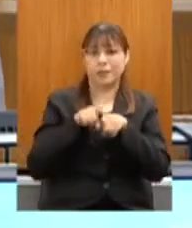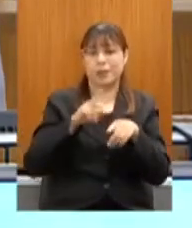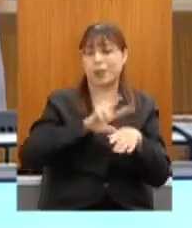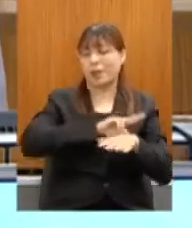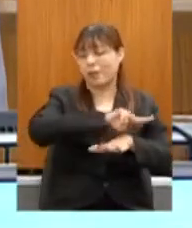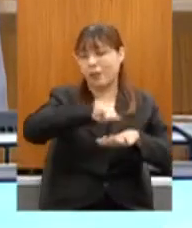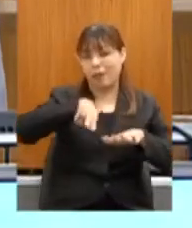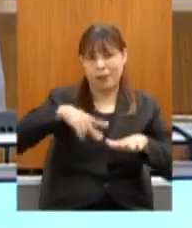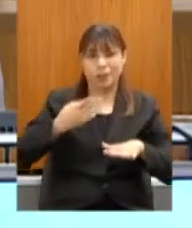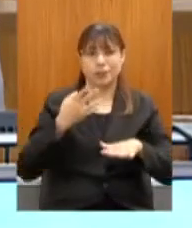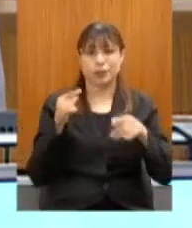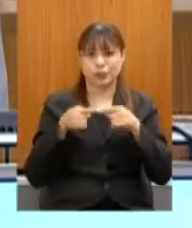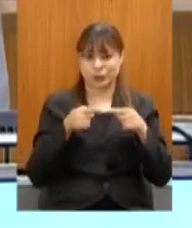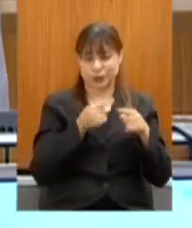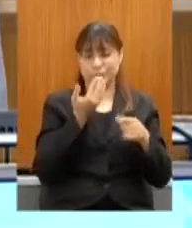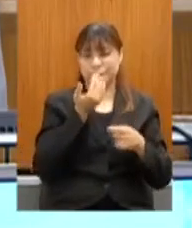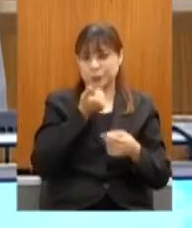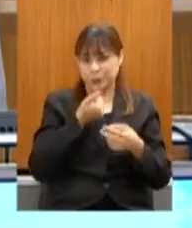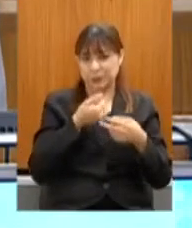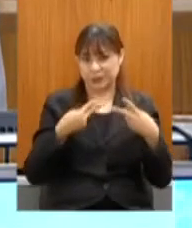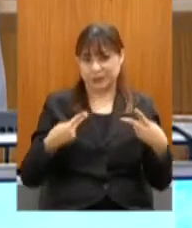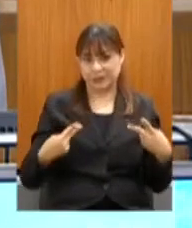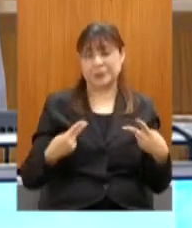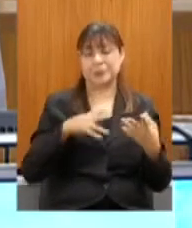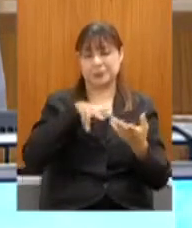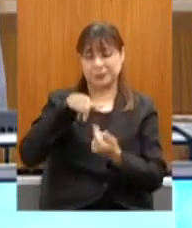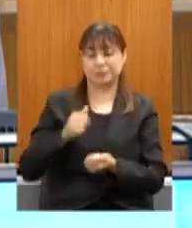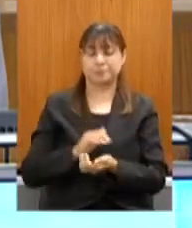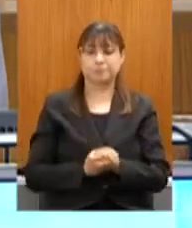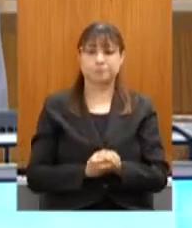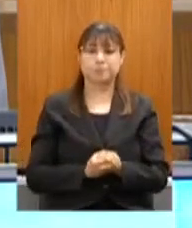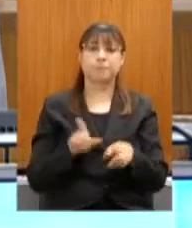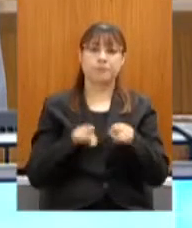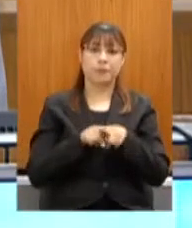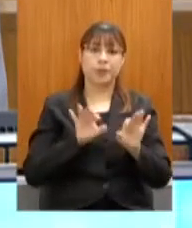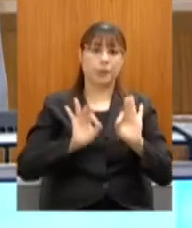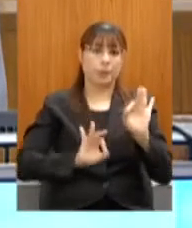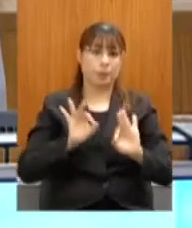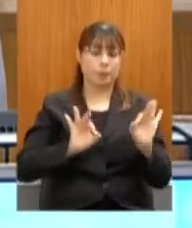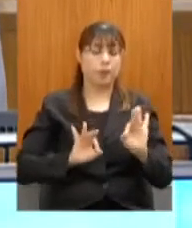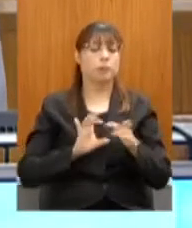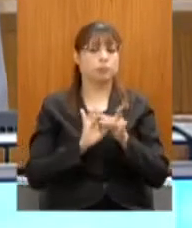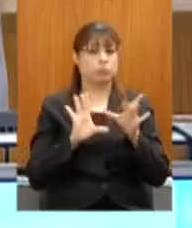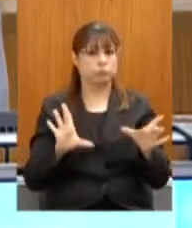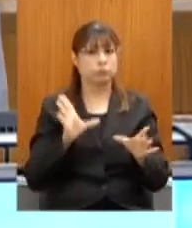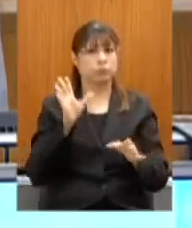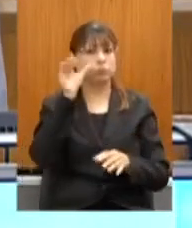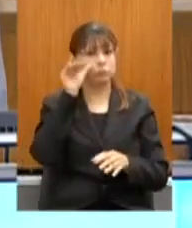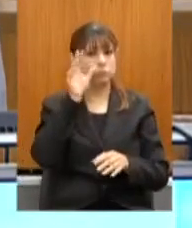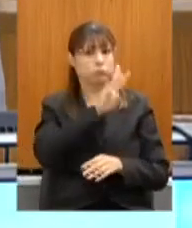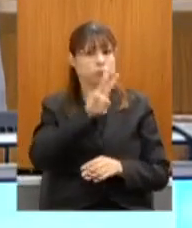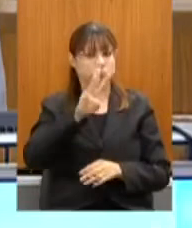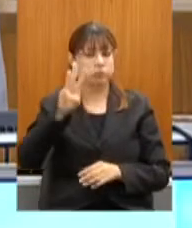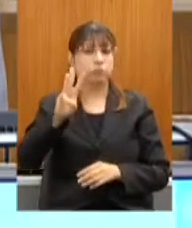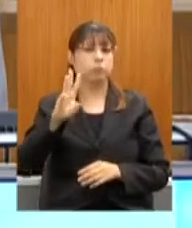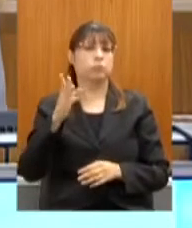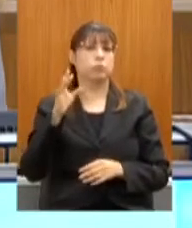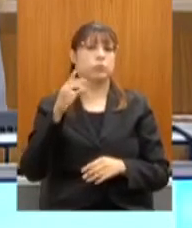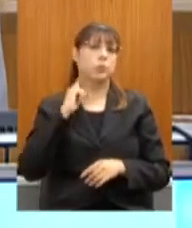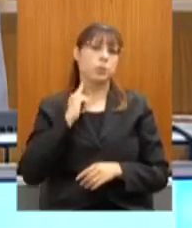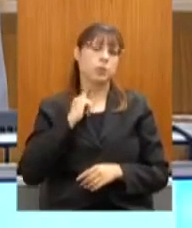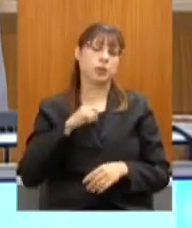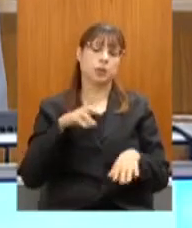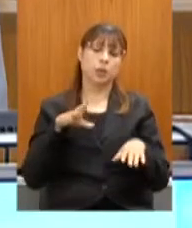construção, pode passar. O plano está aberto para consulta pública. O Minas recebe, que é o nosso programa de